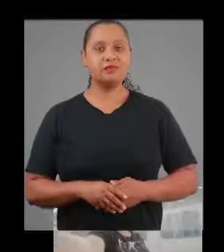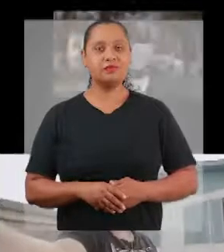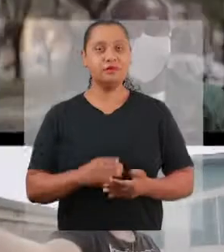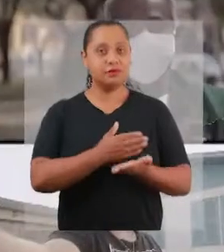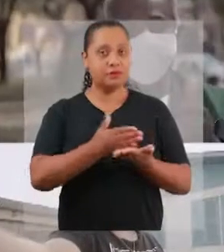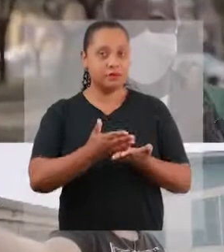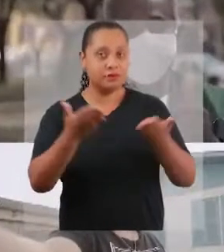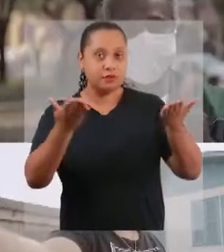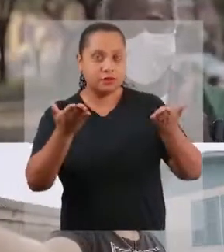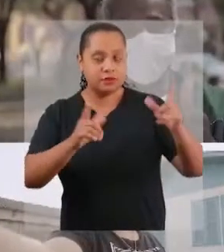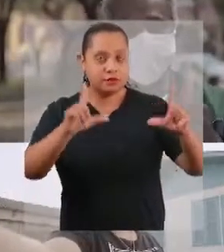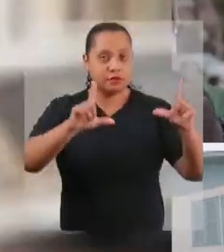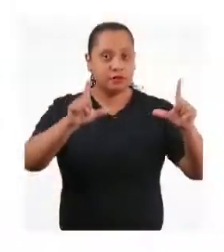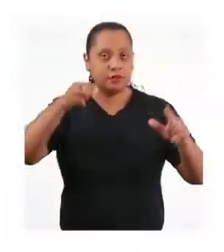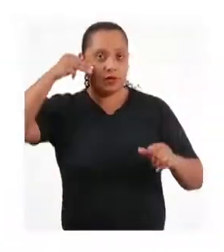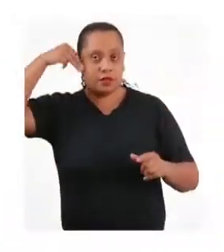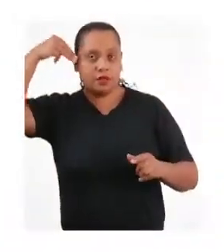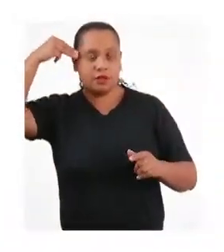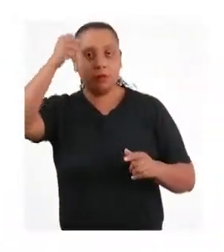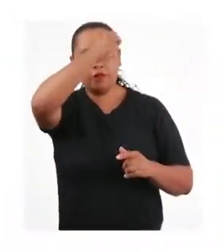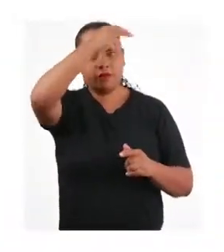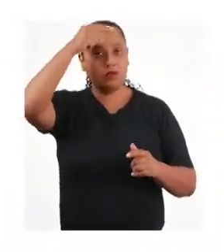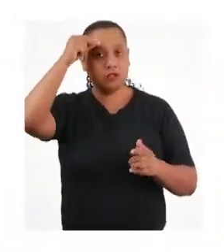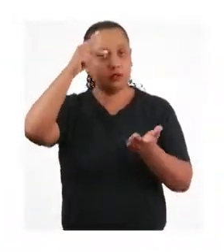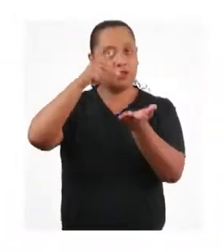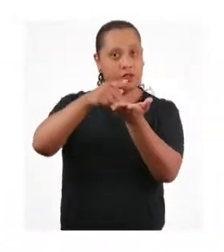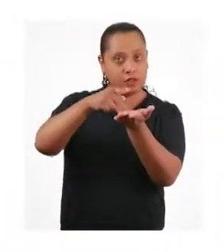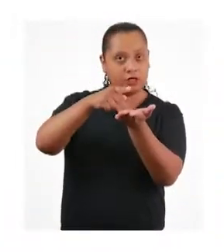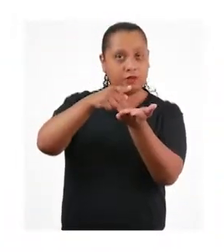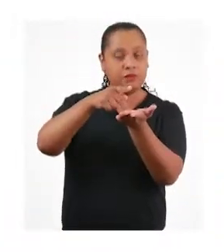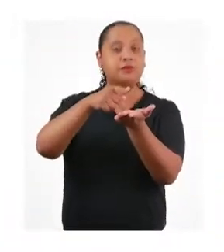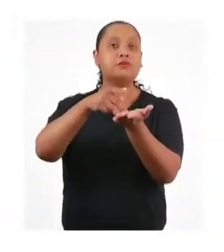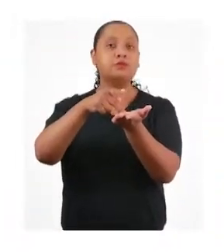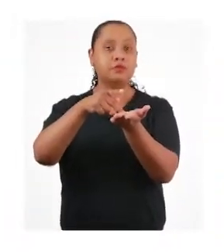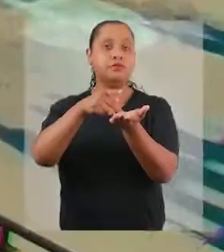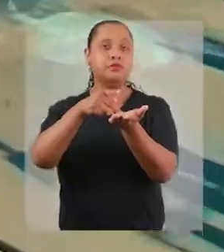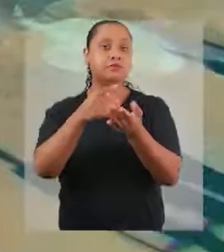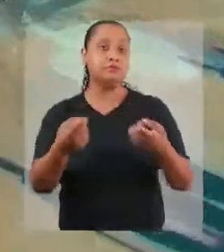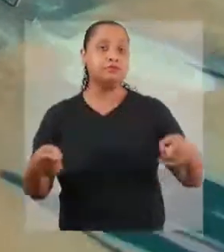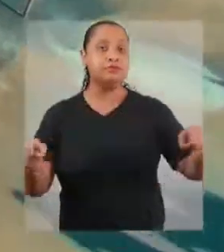Começa agora o programa Mainardi, Prefeito de Verdade.